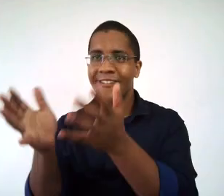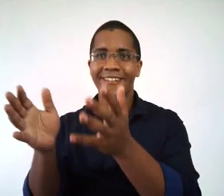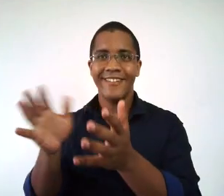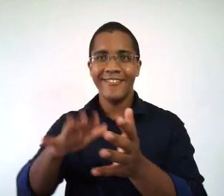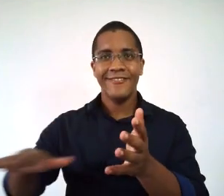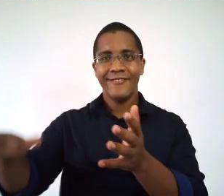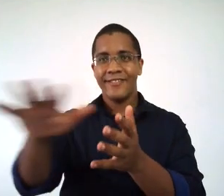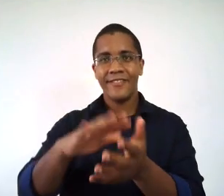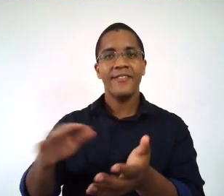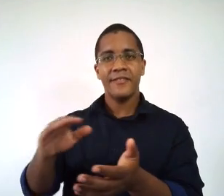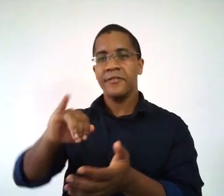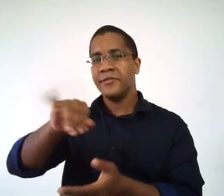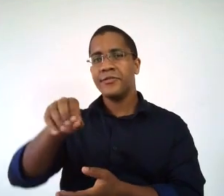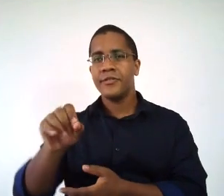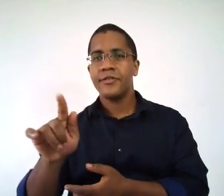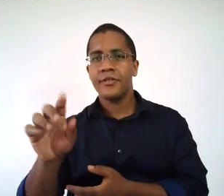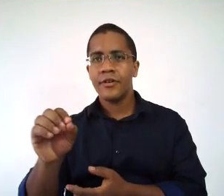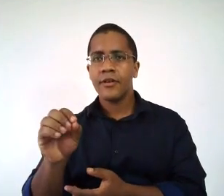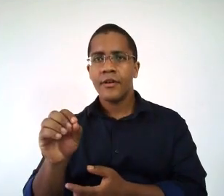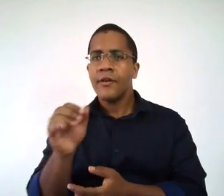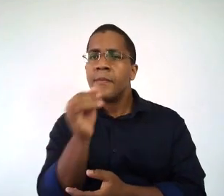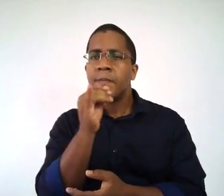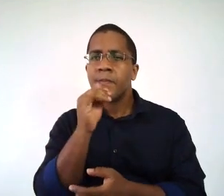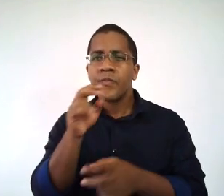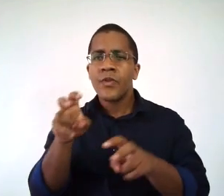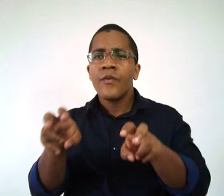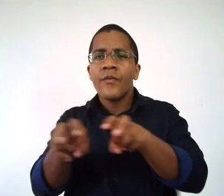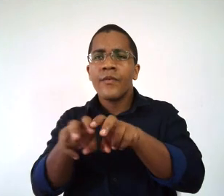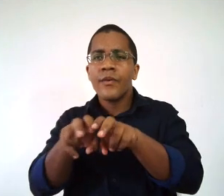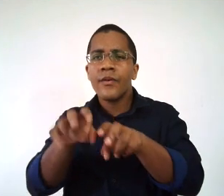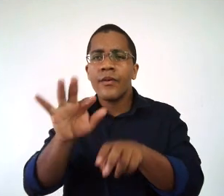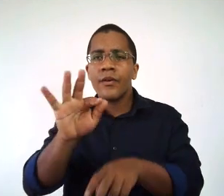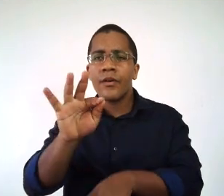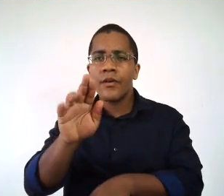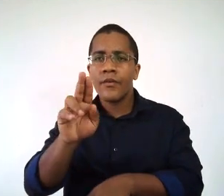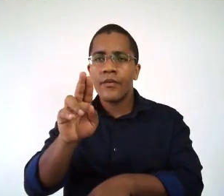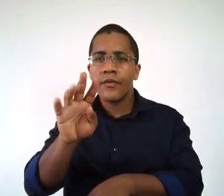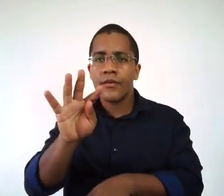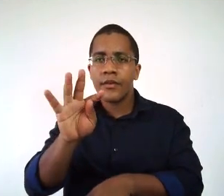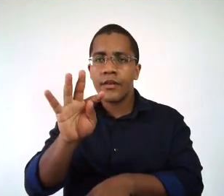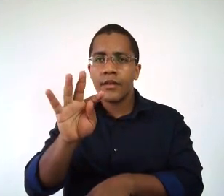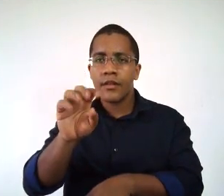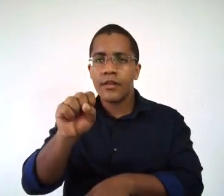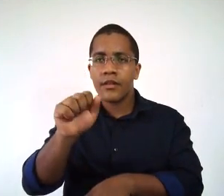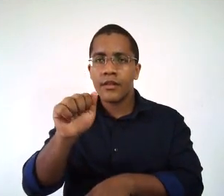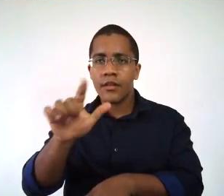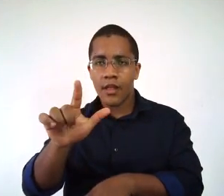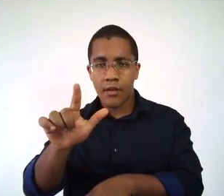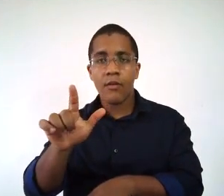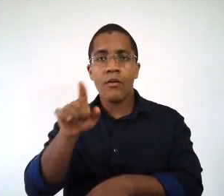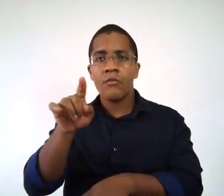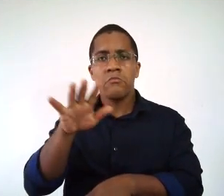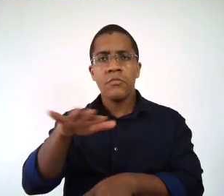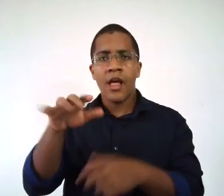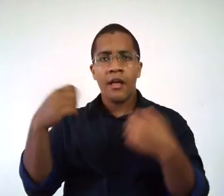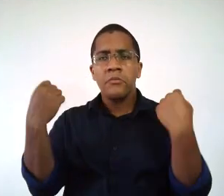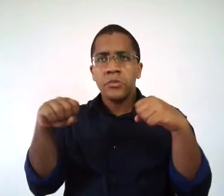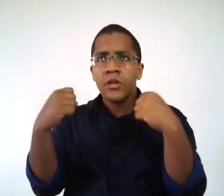professor, então a senhora quer dizer que aquela forma que a gente joga o futsal na aula de educação física